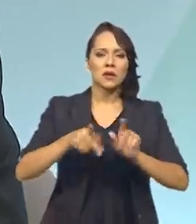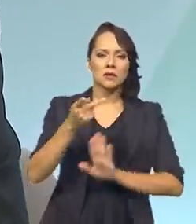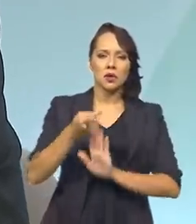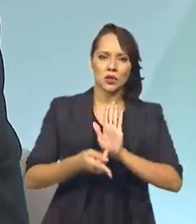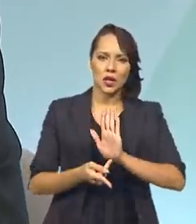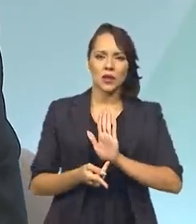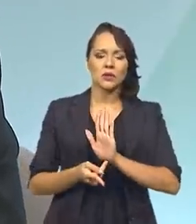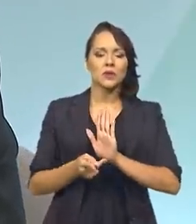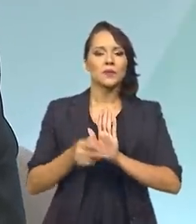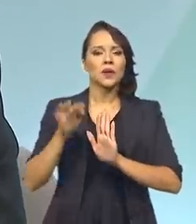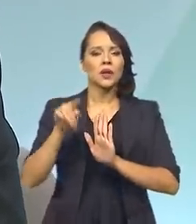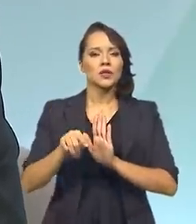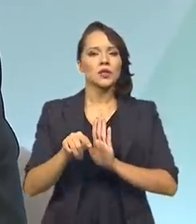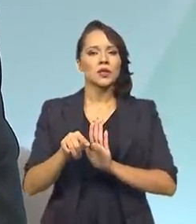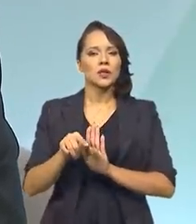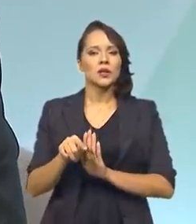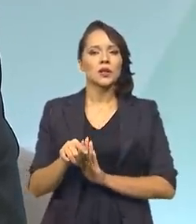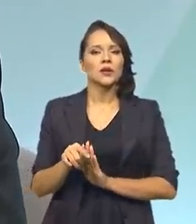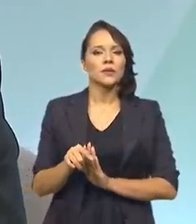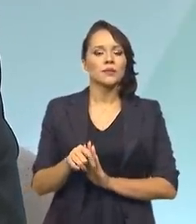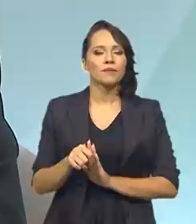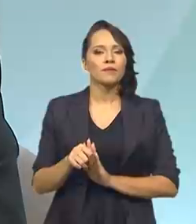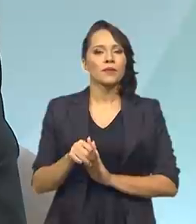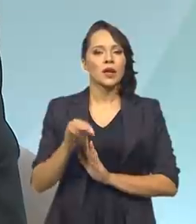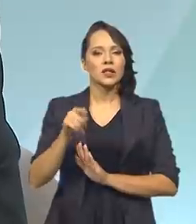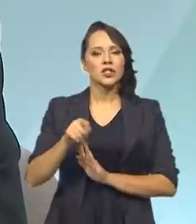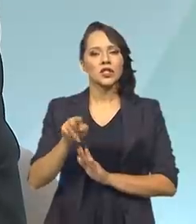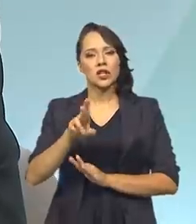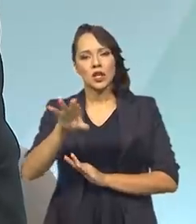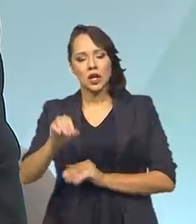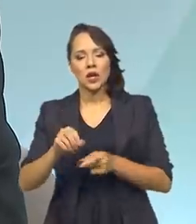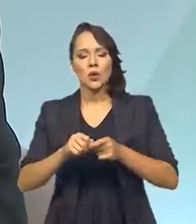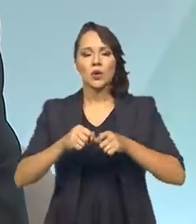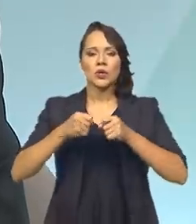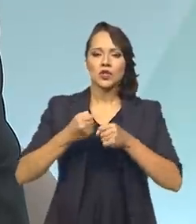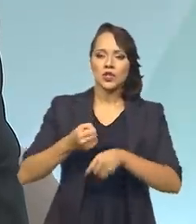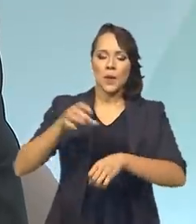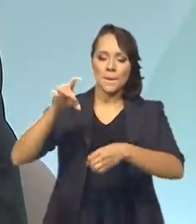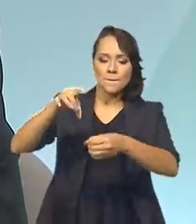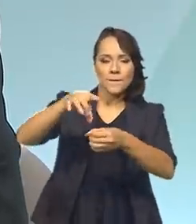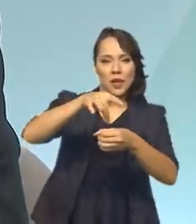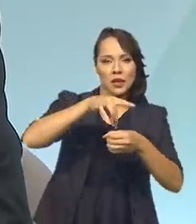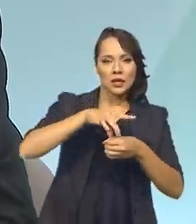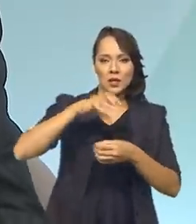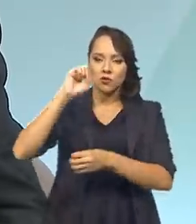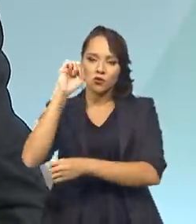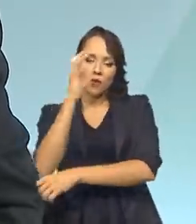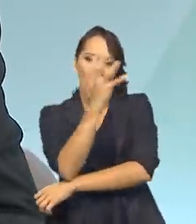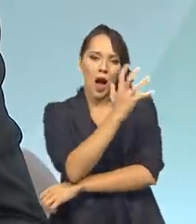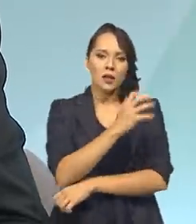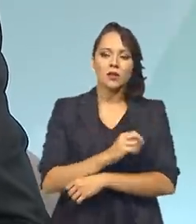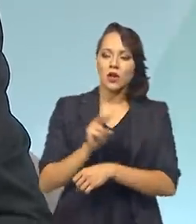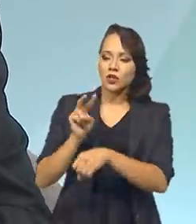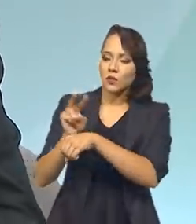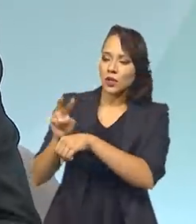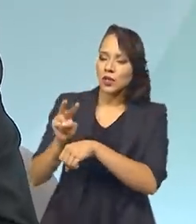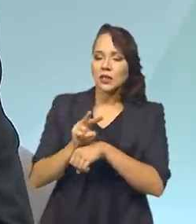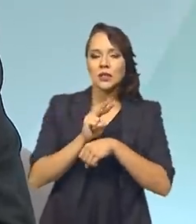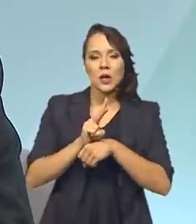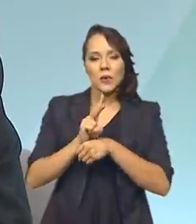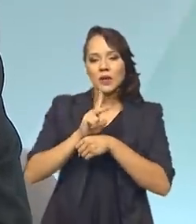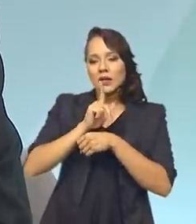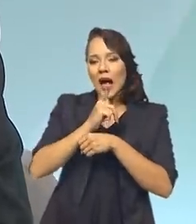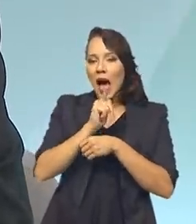de desassuariamento da calha dos rios, de plantação de matas ciliares, de preservação das fontes e das